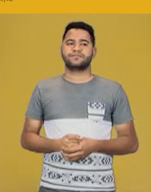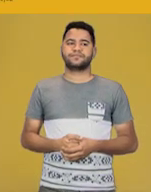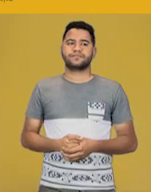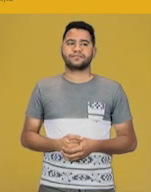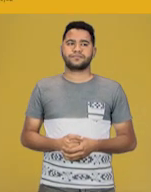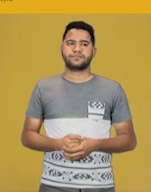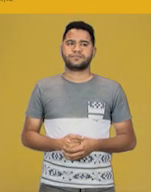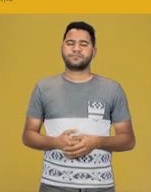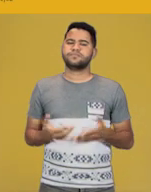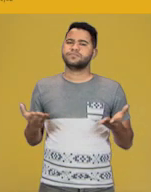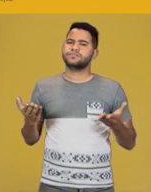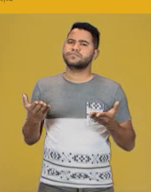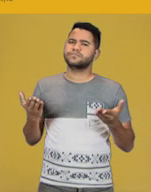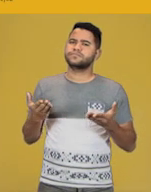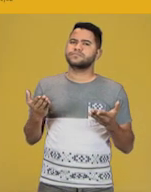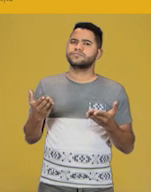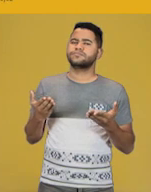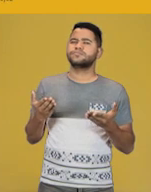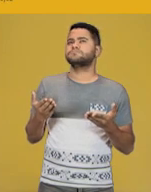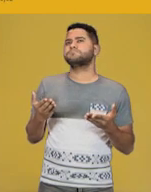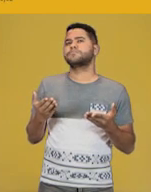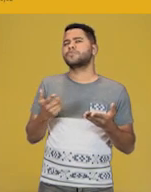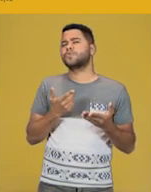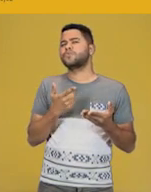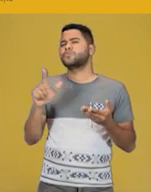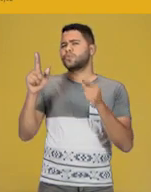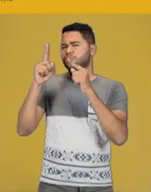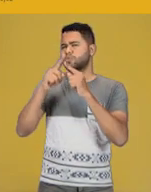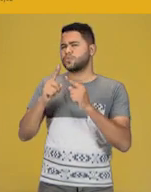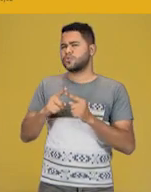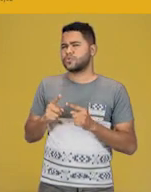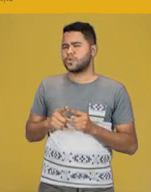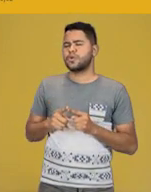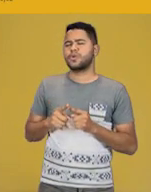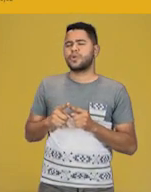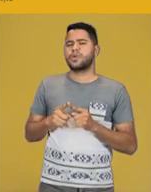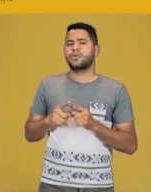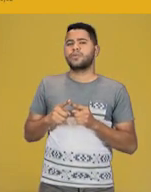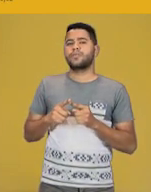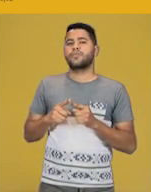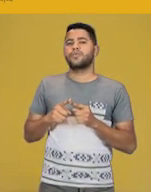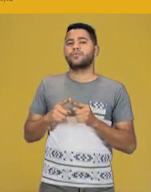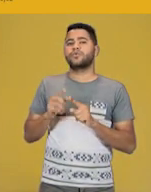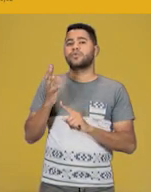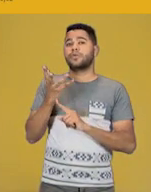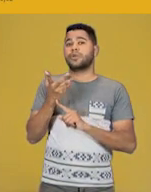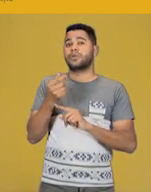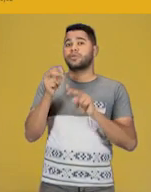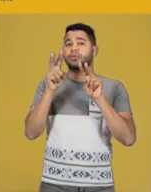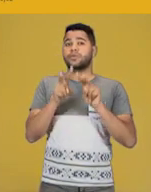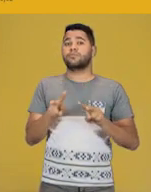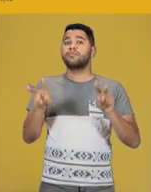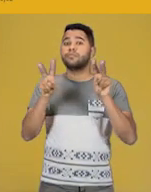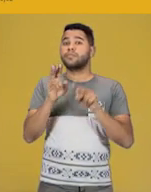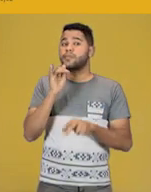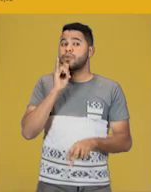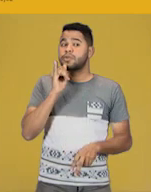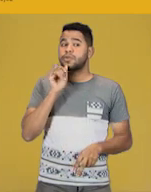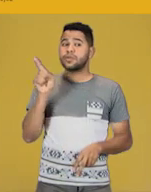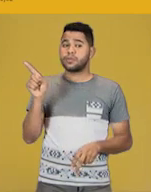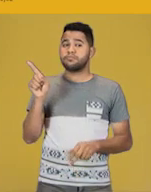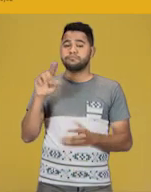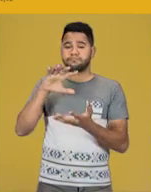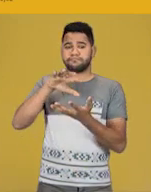Agora, vamos falar sobre uns outros tipos de artes visuais. Por exemplo, o artesanato.